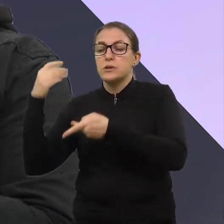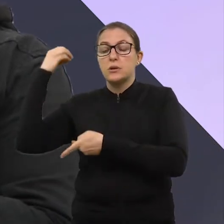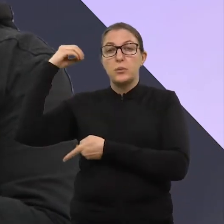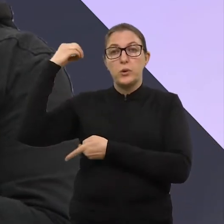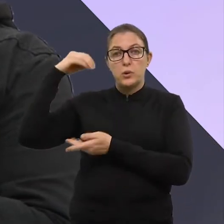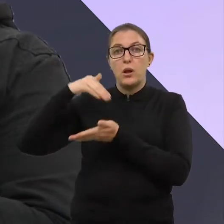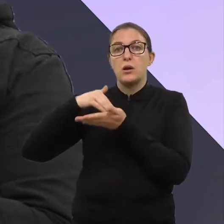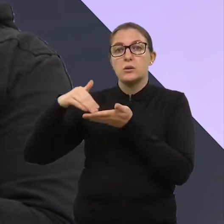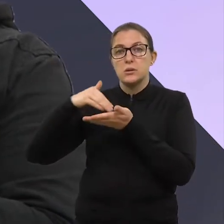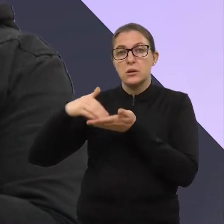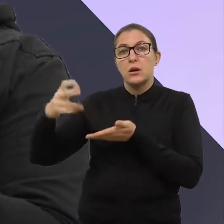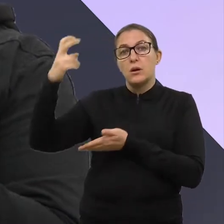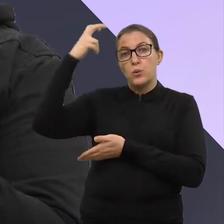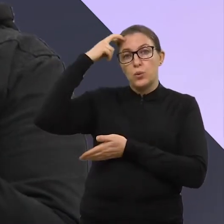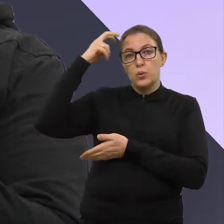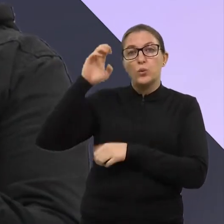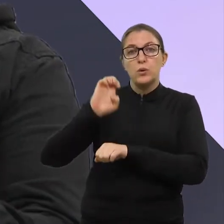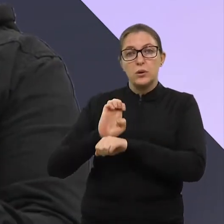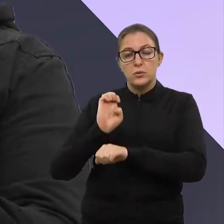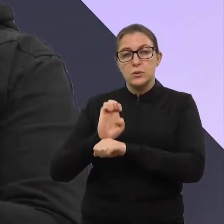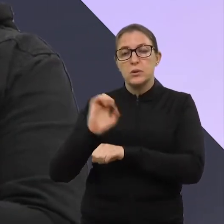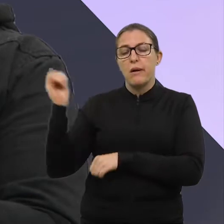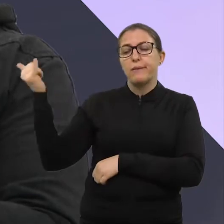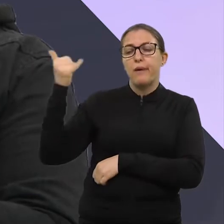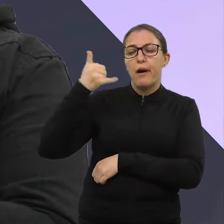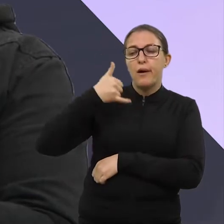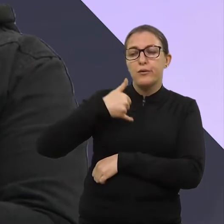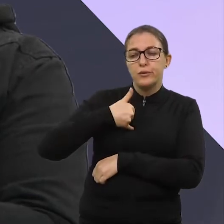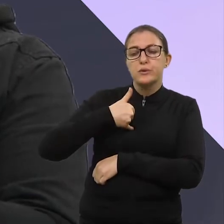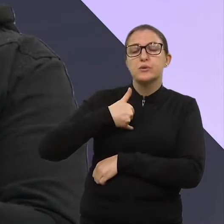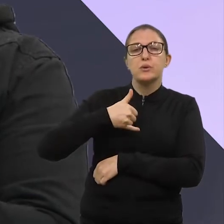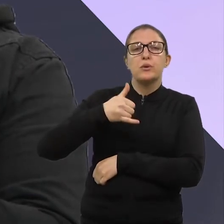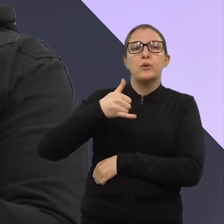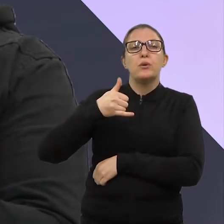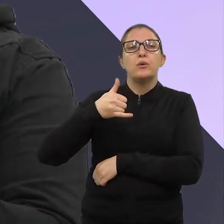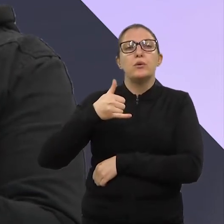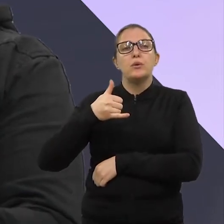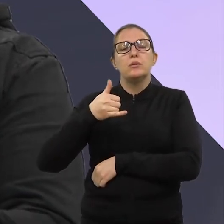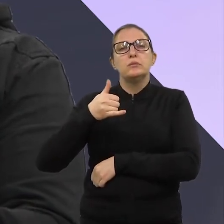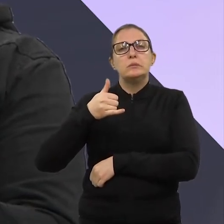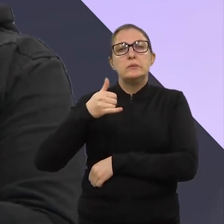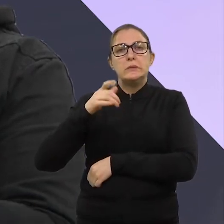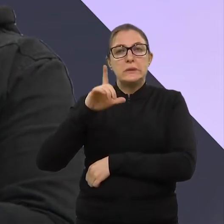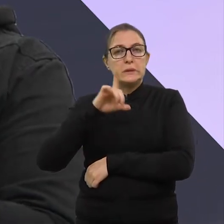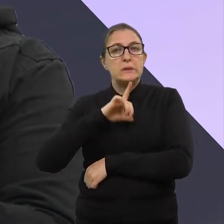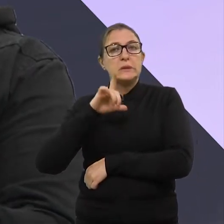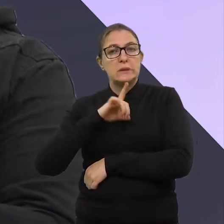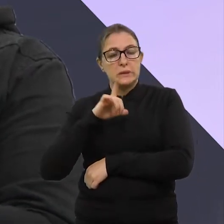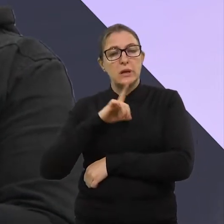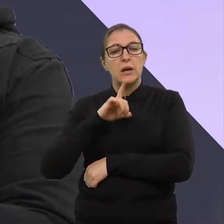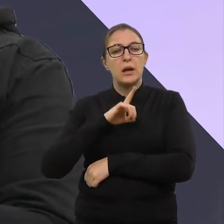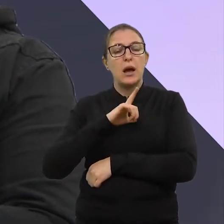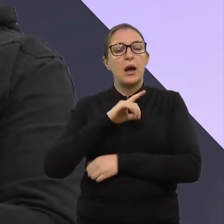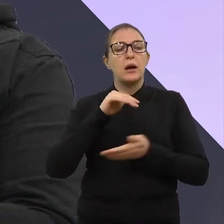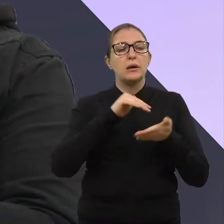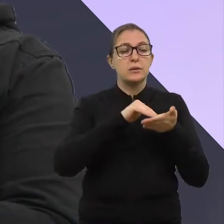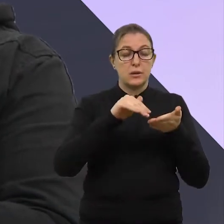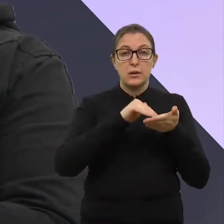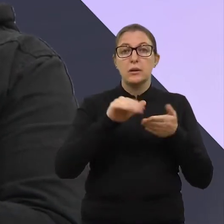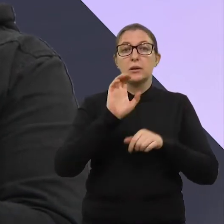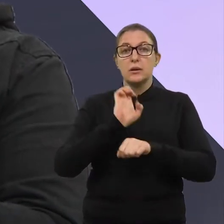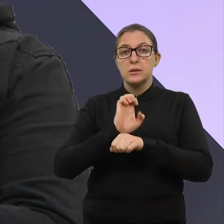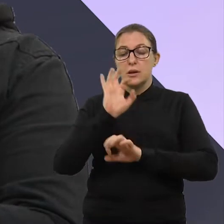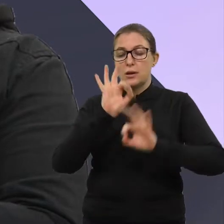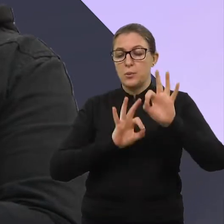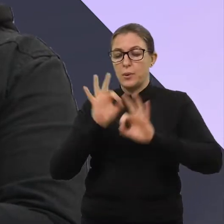estivemos lá, e ela nos comunicou, nos falou, nos colocou, quando falamos sobre a construção do Belas, que a